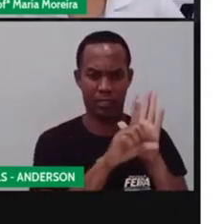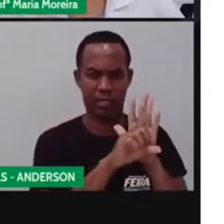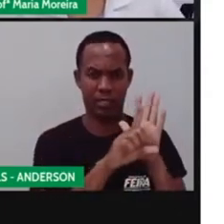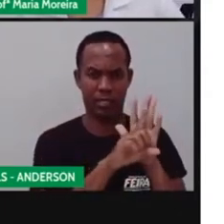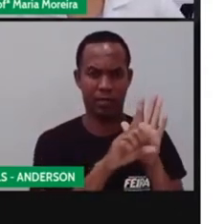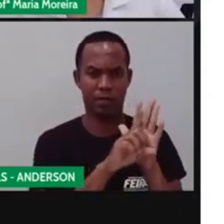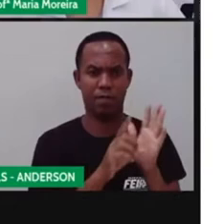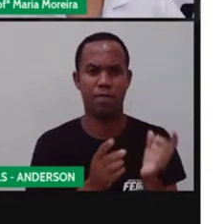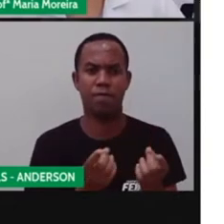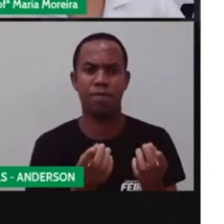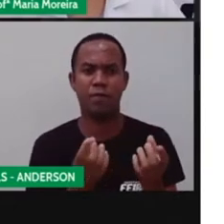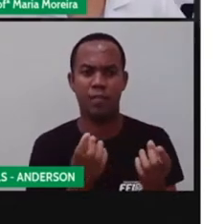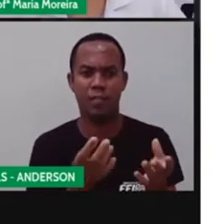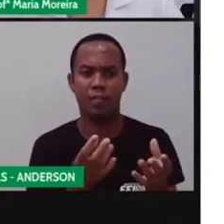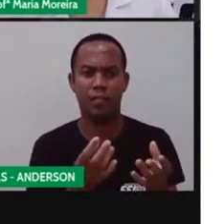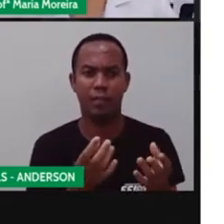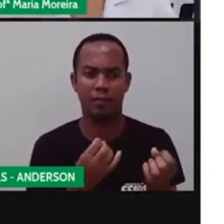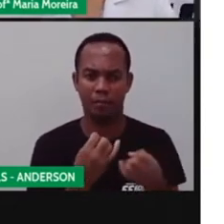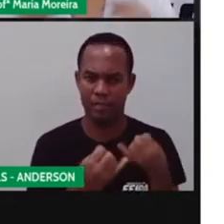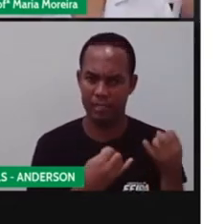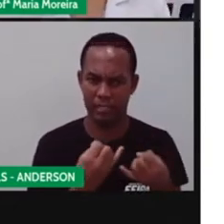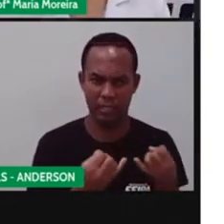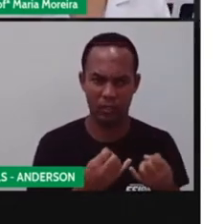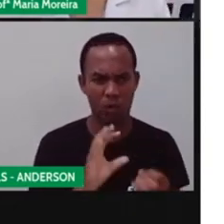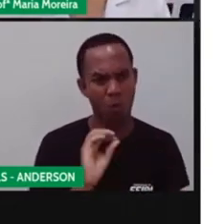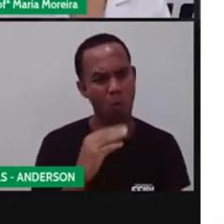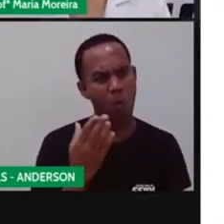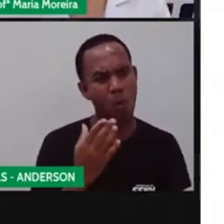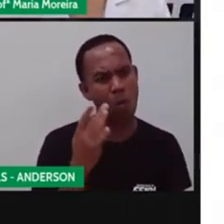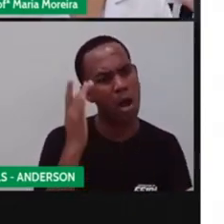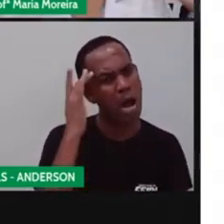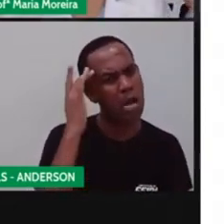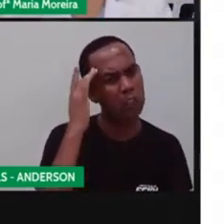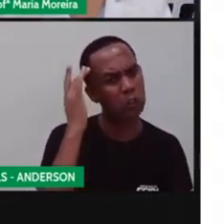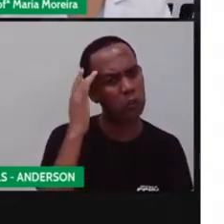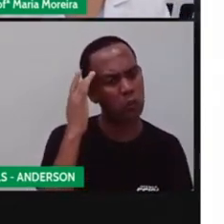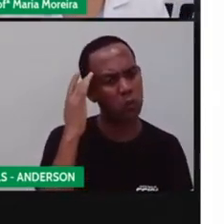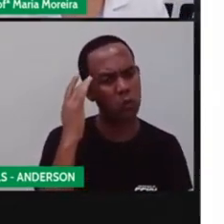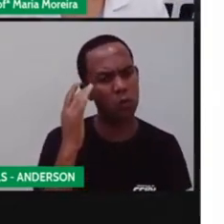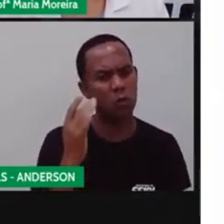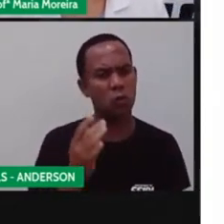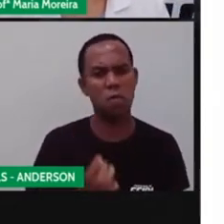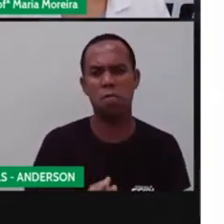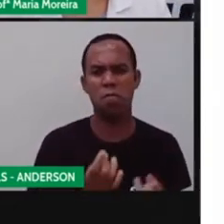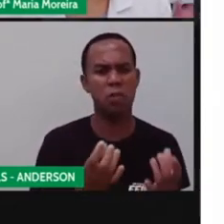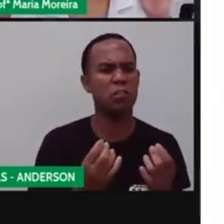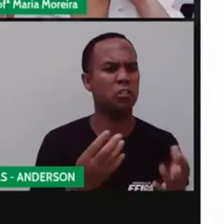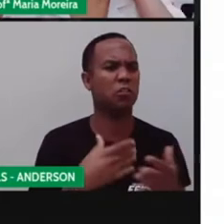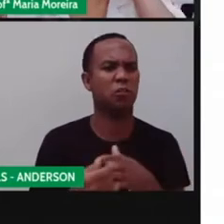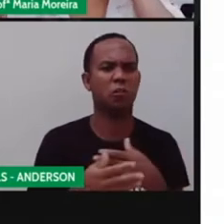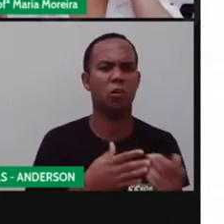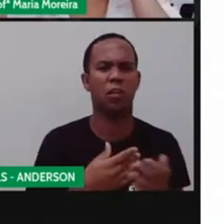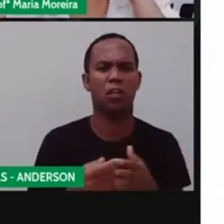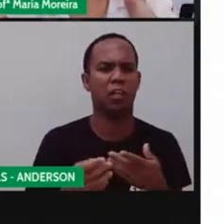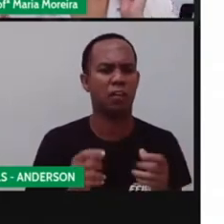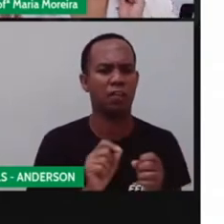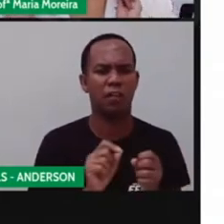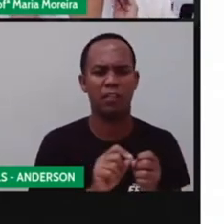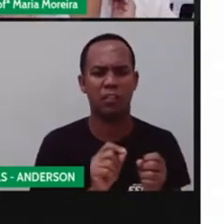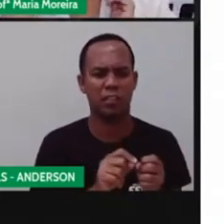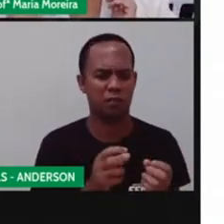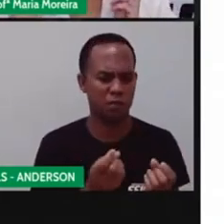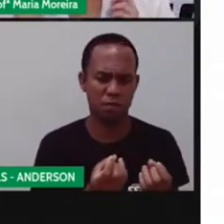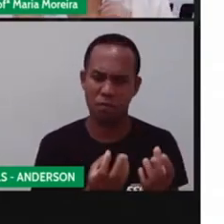brinquedos? Você sabia ou você achou que os brinquedos poderiam ser vendidos aleatoriamente? Ah, não. Vou fazer um brinquedo aqui,